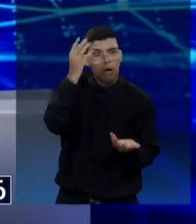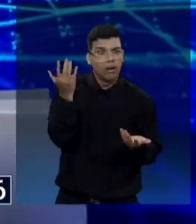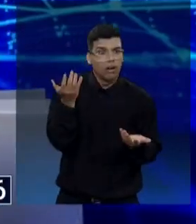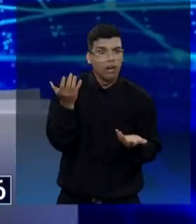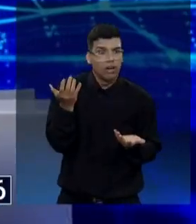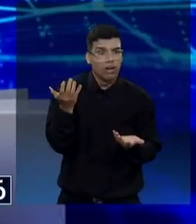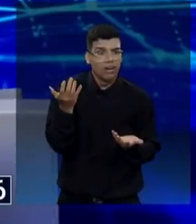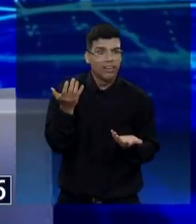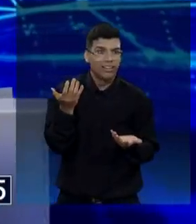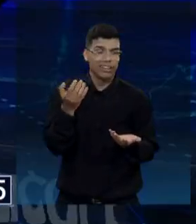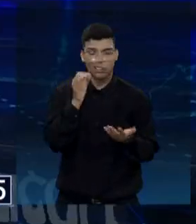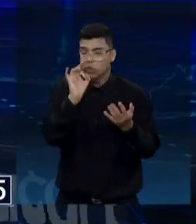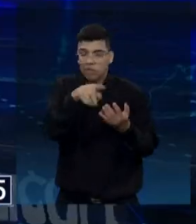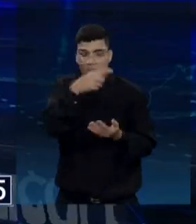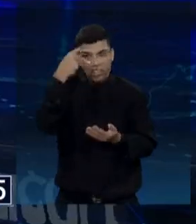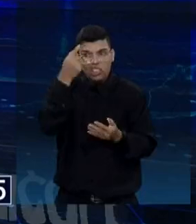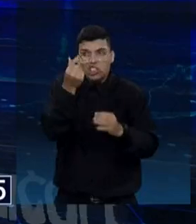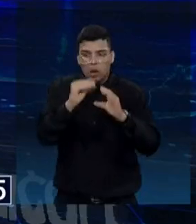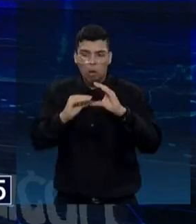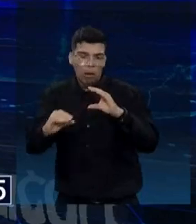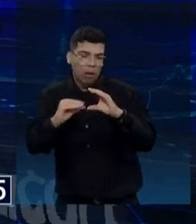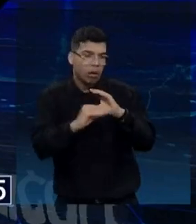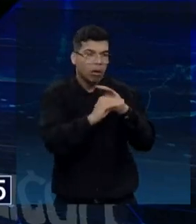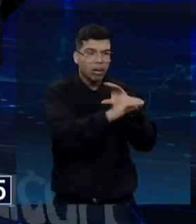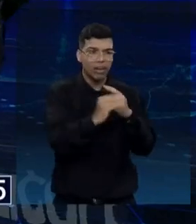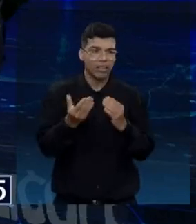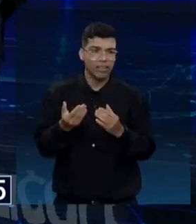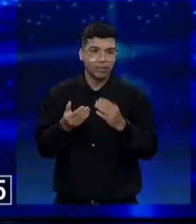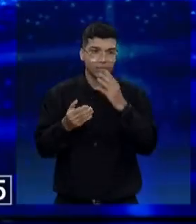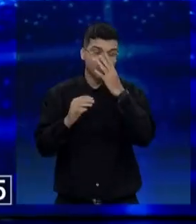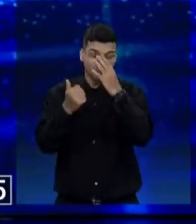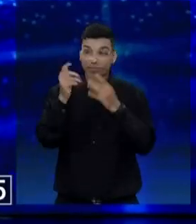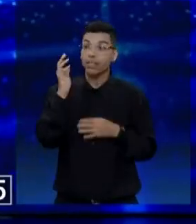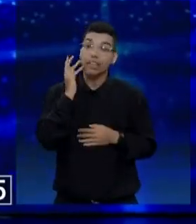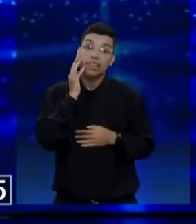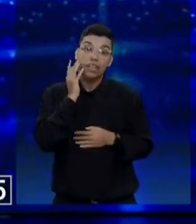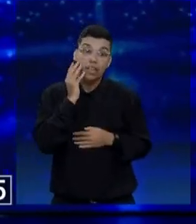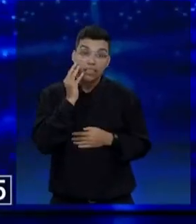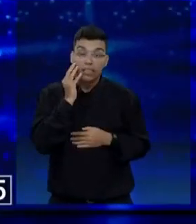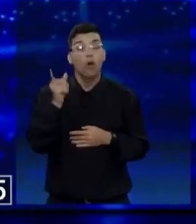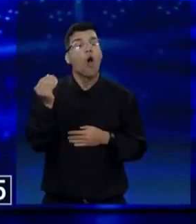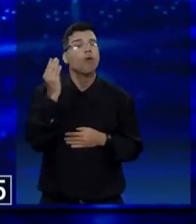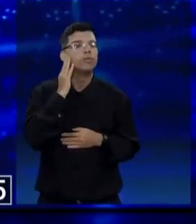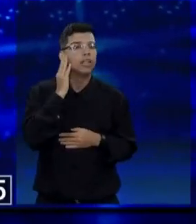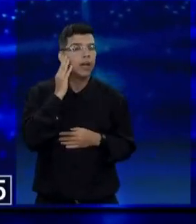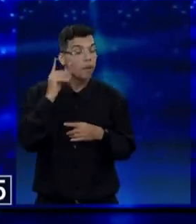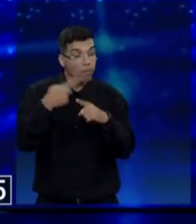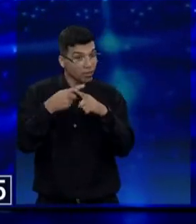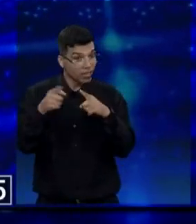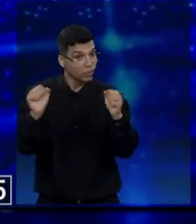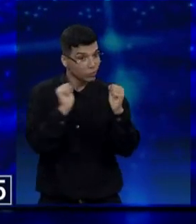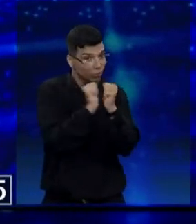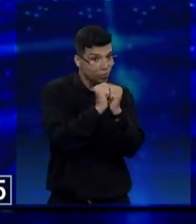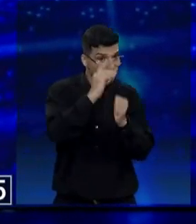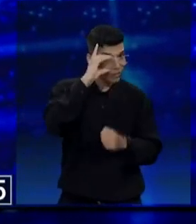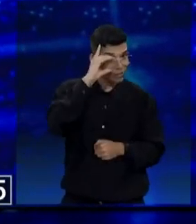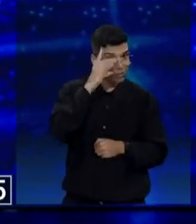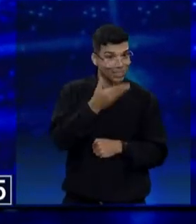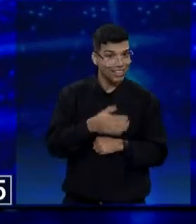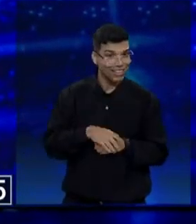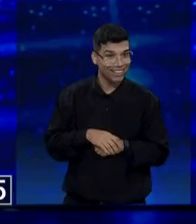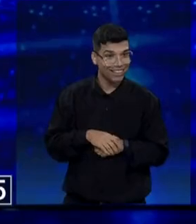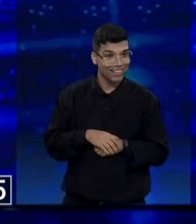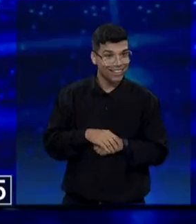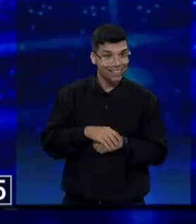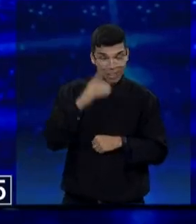não em água para o Nordeste. O Tarcísio aprendeu trabalhando com a Dilma, porque o Tarcísio foi no PAC com a Dilma que ele aprendeu a